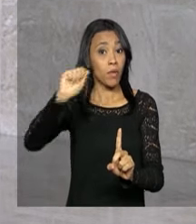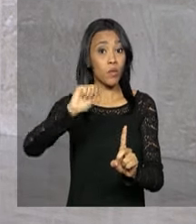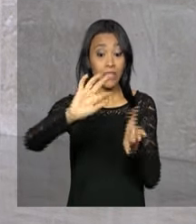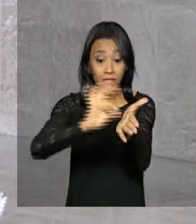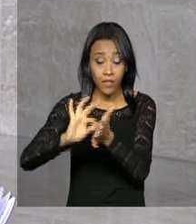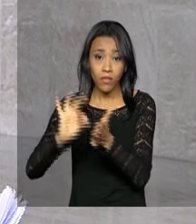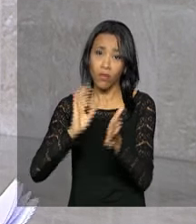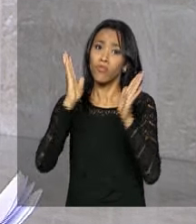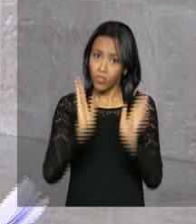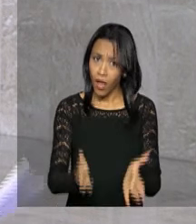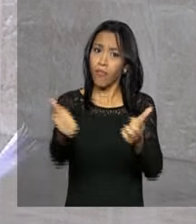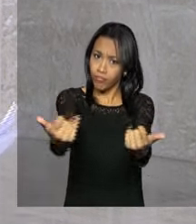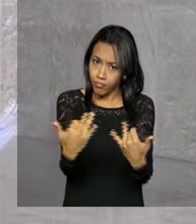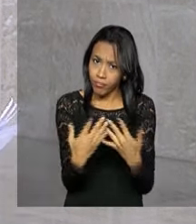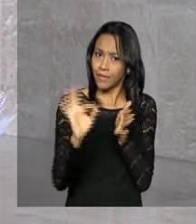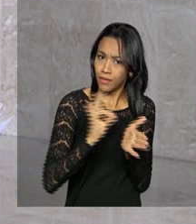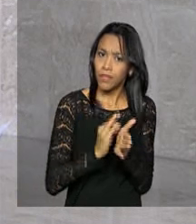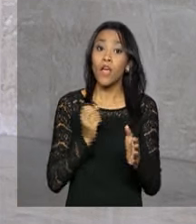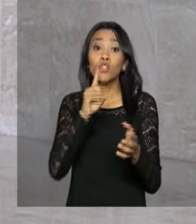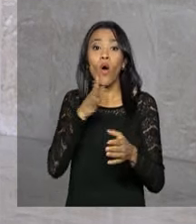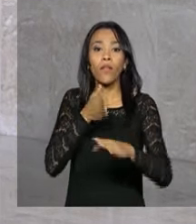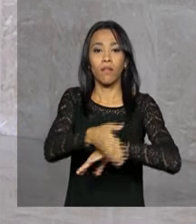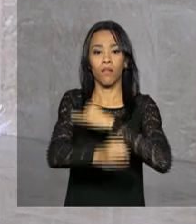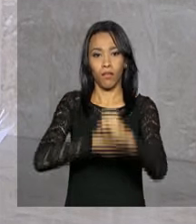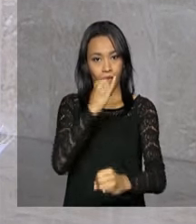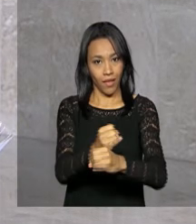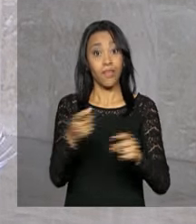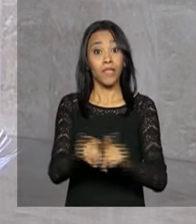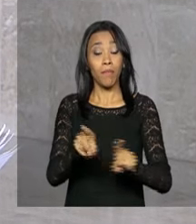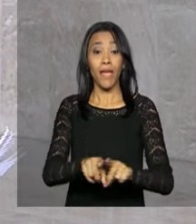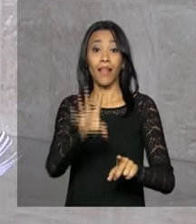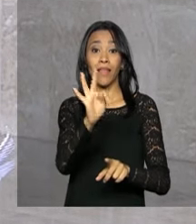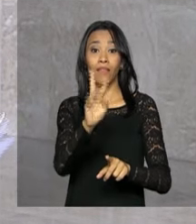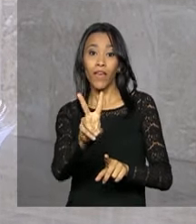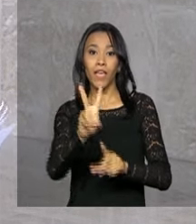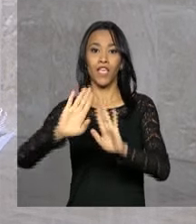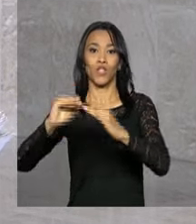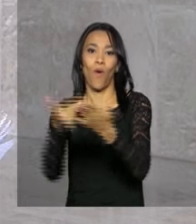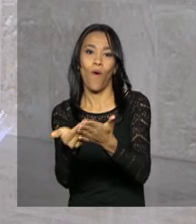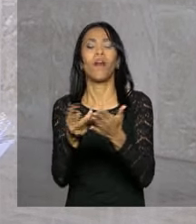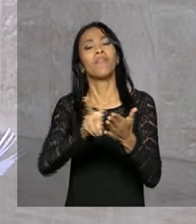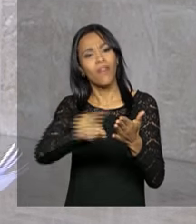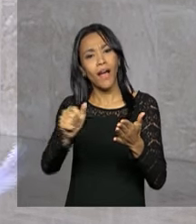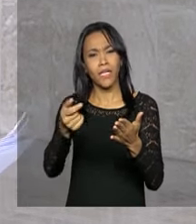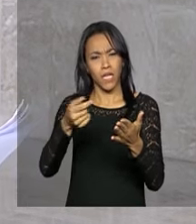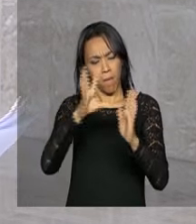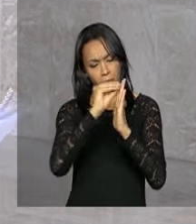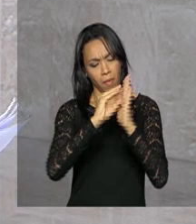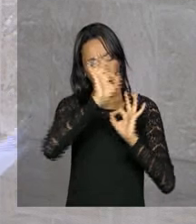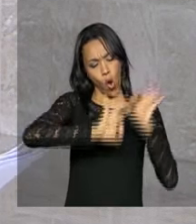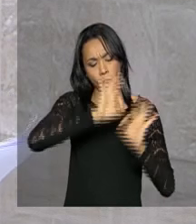inscrições já podem ser feitas pela internet. A TV Escola também vai produzir conteúdos para a plataforma